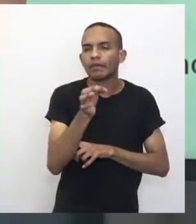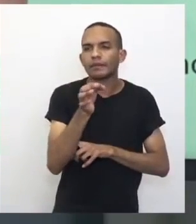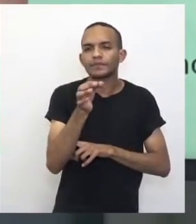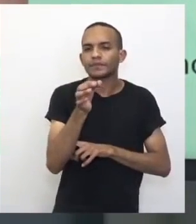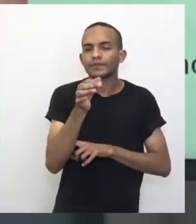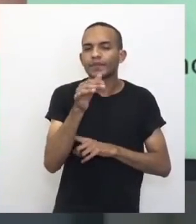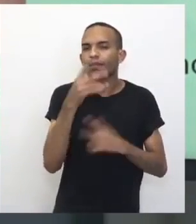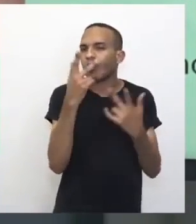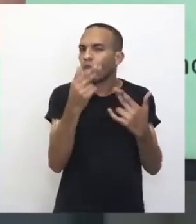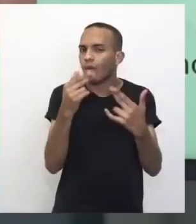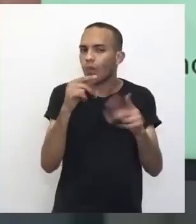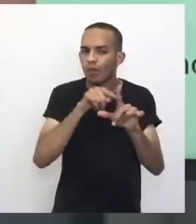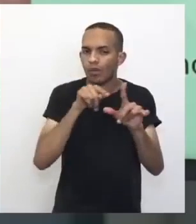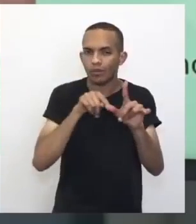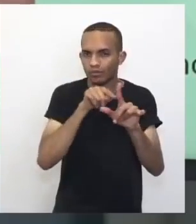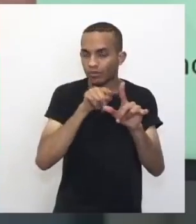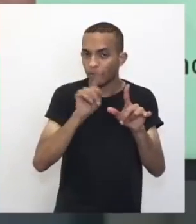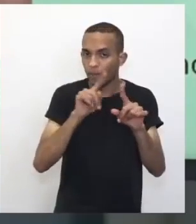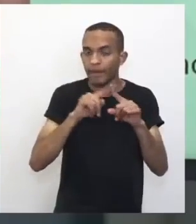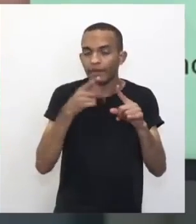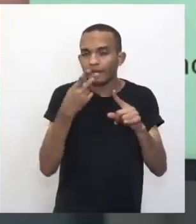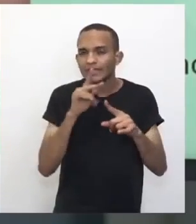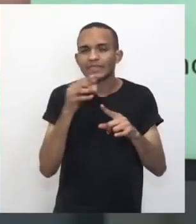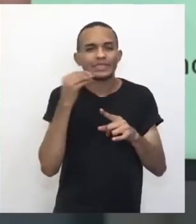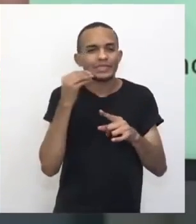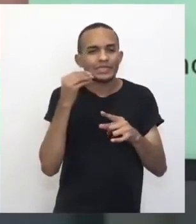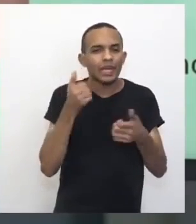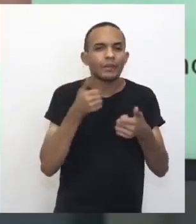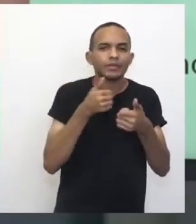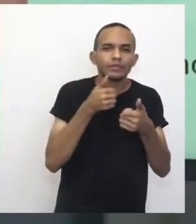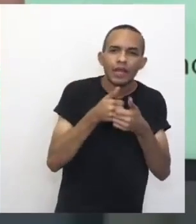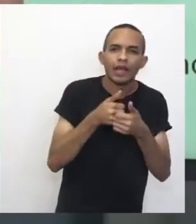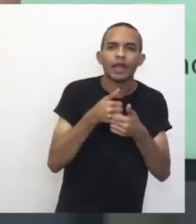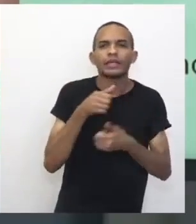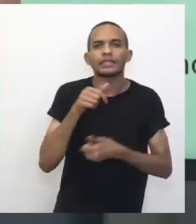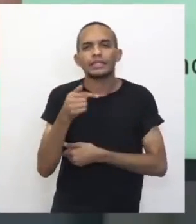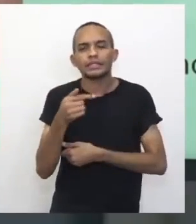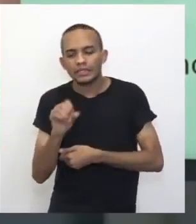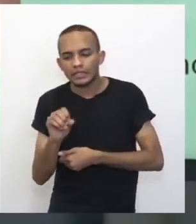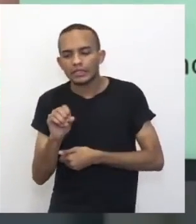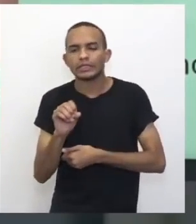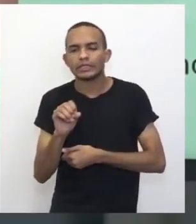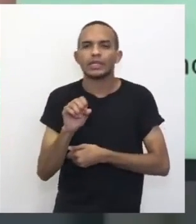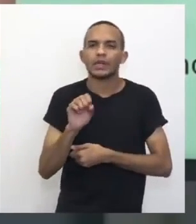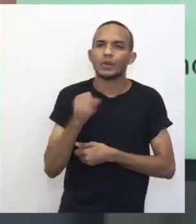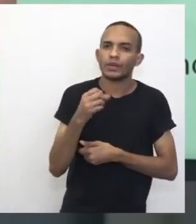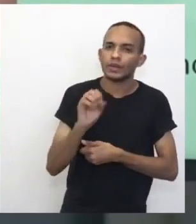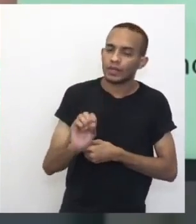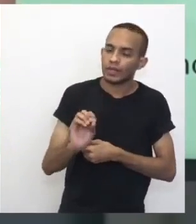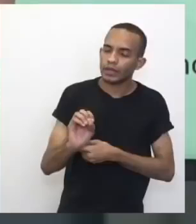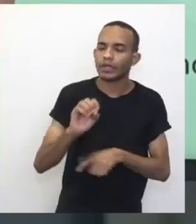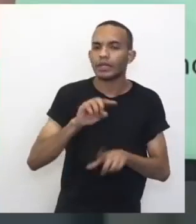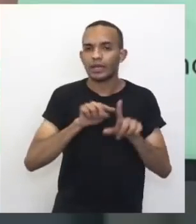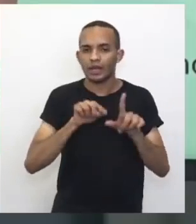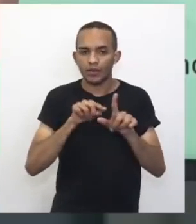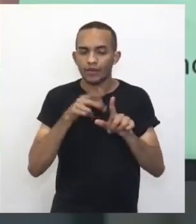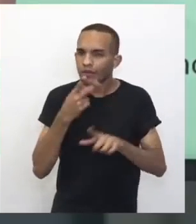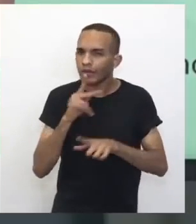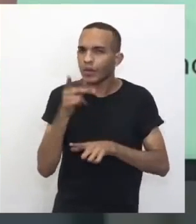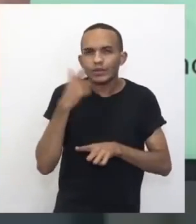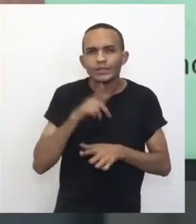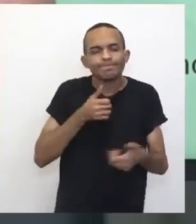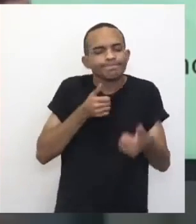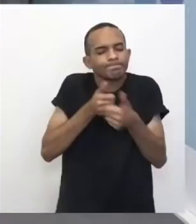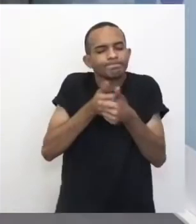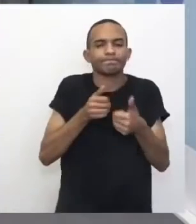exatamente o ângulo. Então, você tenta aproximar 60, 70 graus, né? O que você conseguir o mais próximo